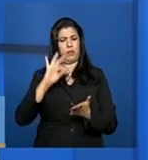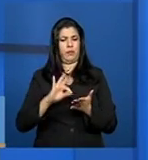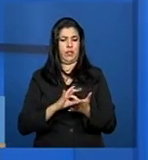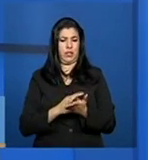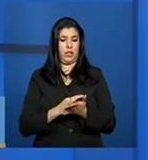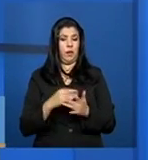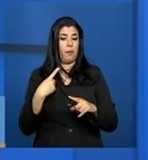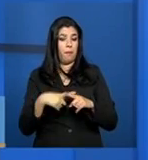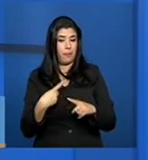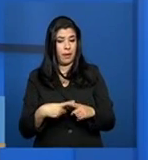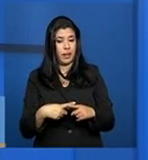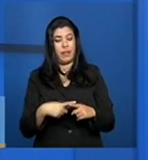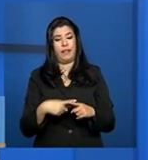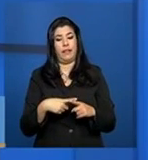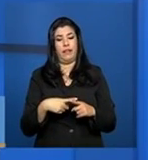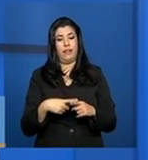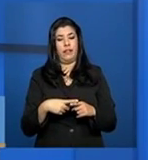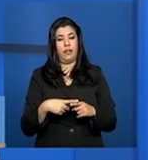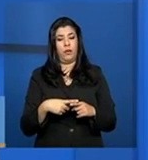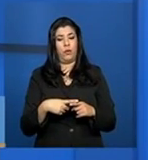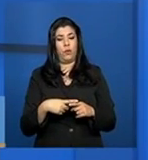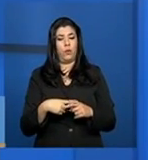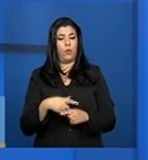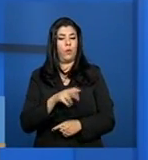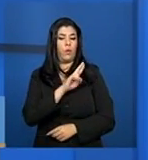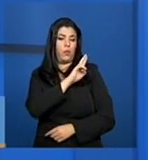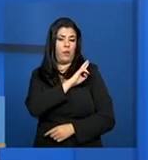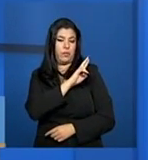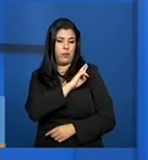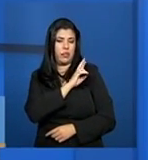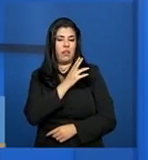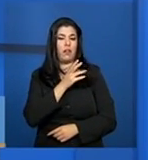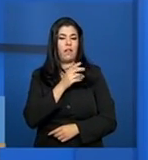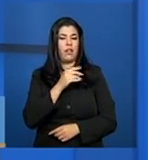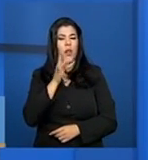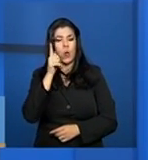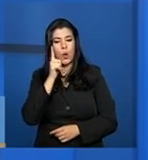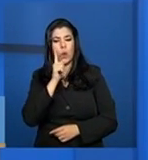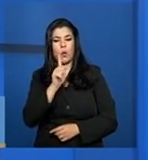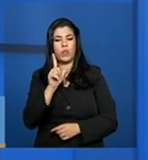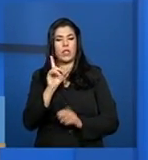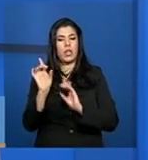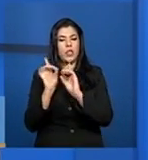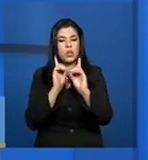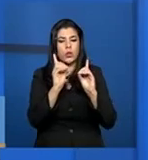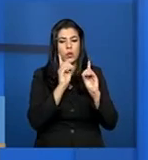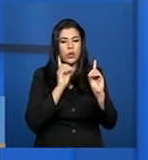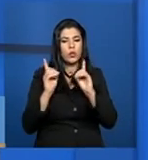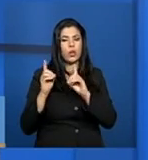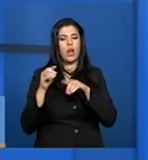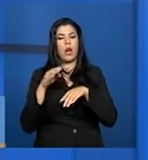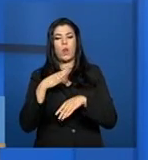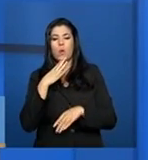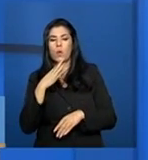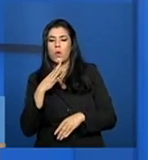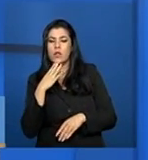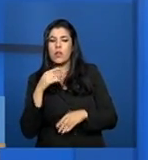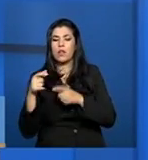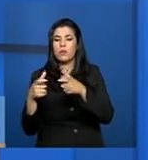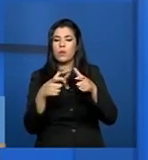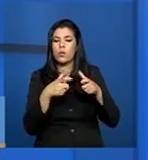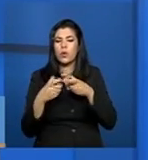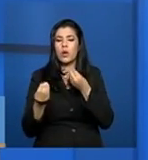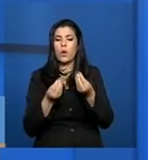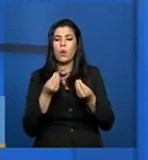gestor, ele se aproxima da entidade, consegue dialogar com os profissionais, conhece a infraestrutura da entidade,